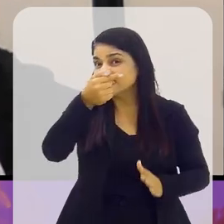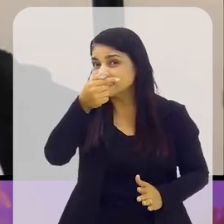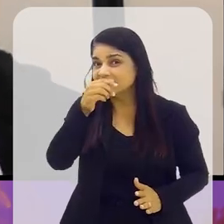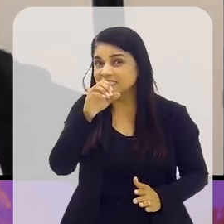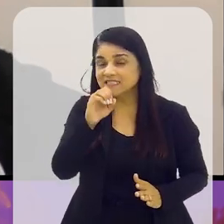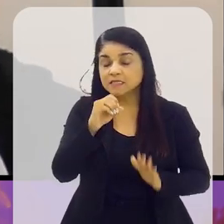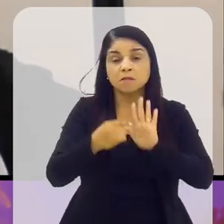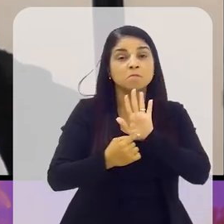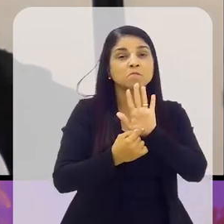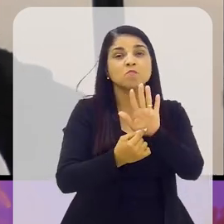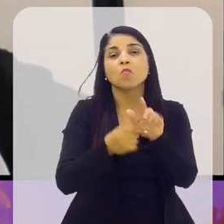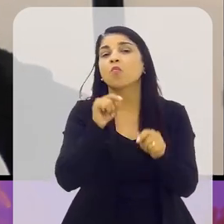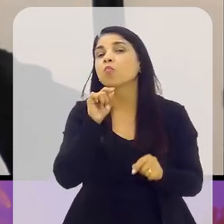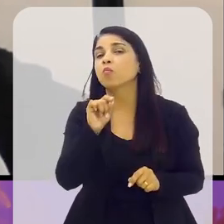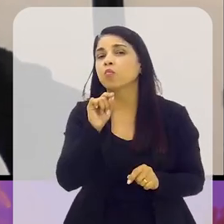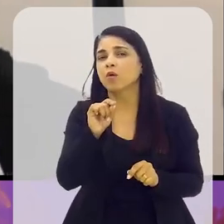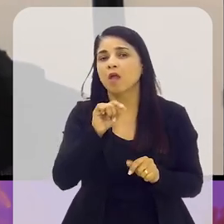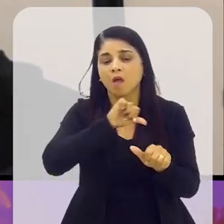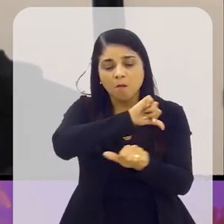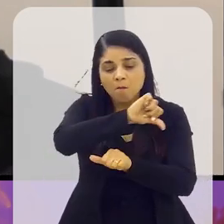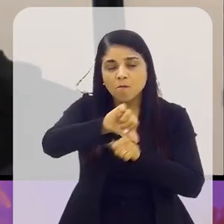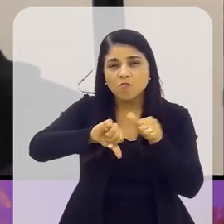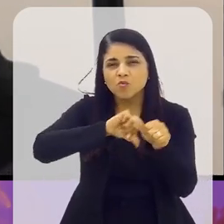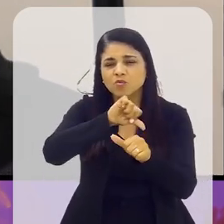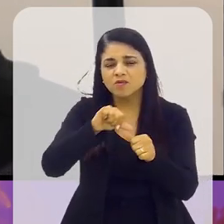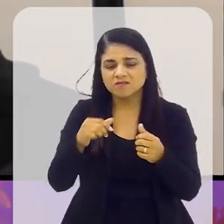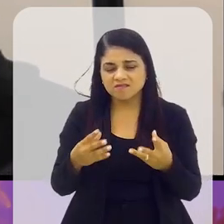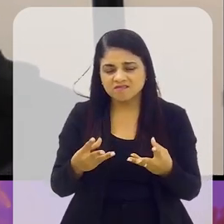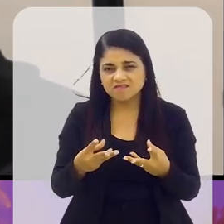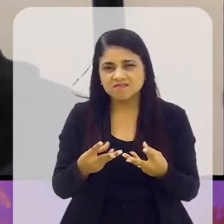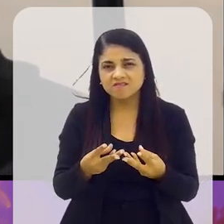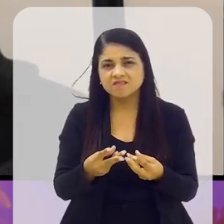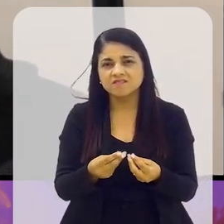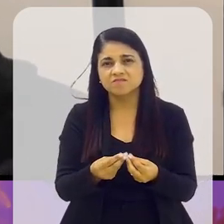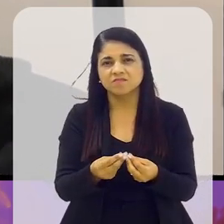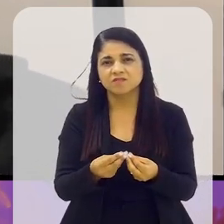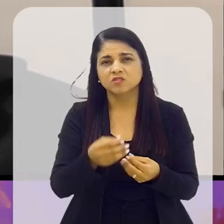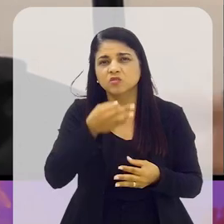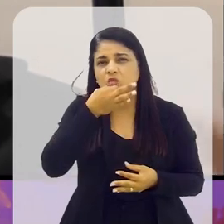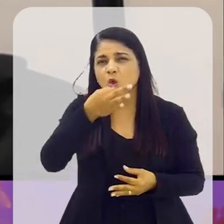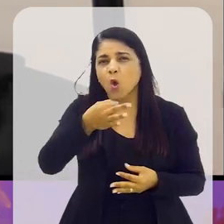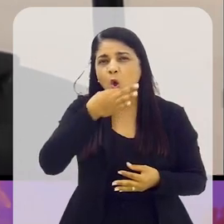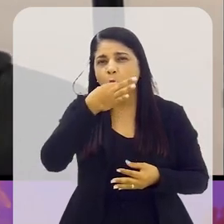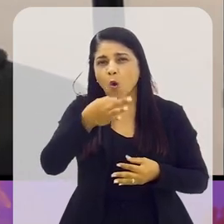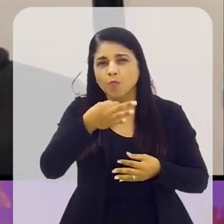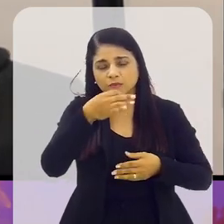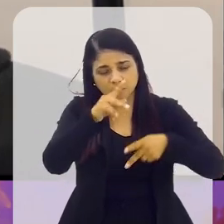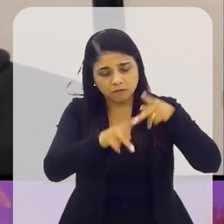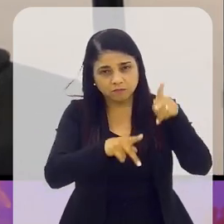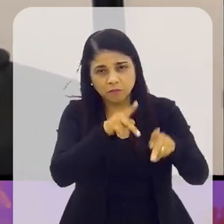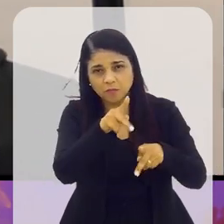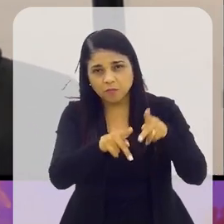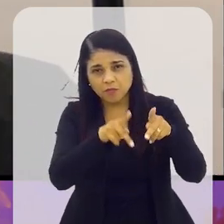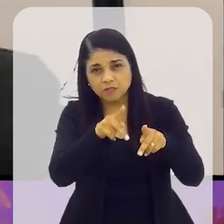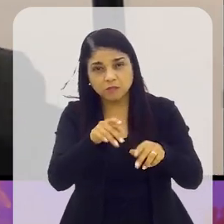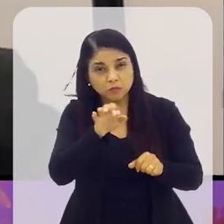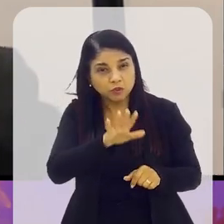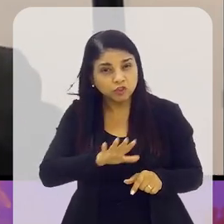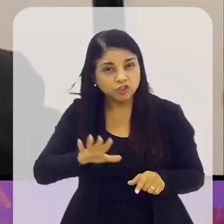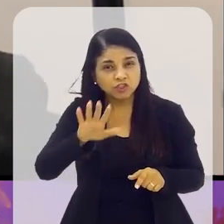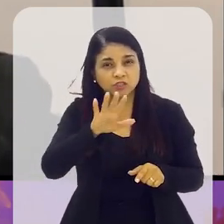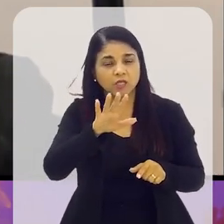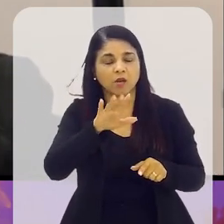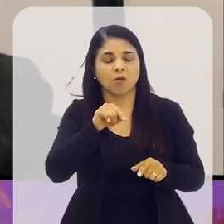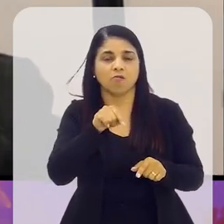o que? O que isso indica, talvez? Uma mudança da sensibilidade da opinião pública, de uma forma geral, em